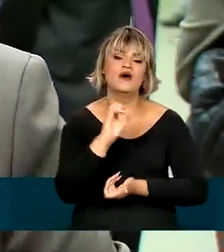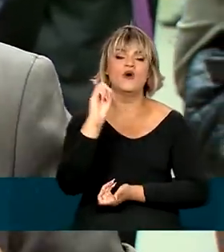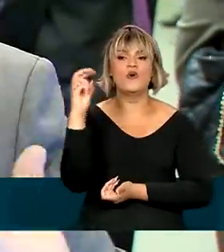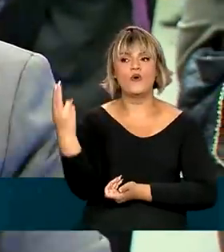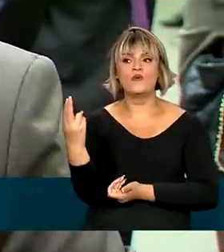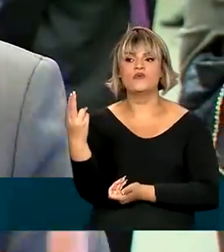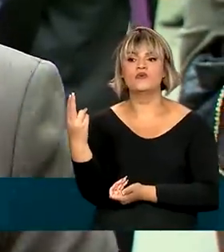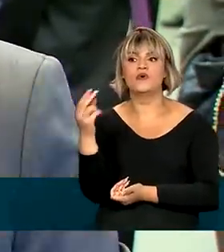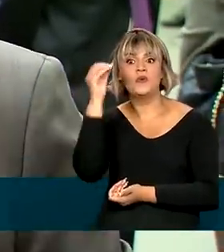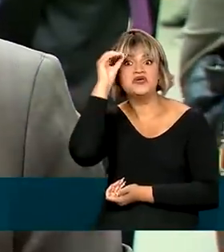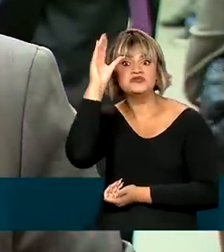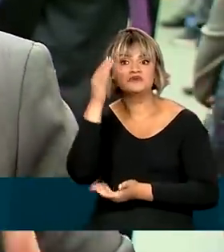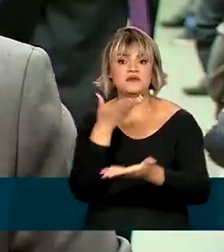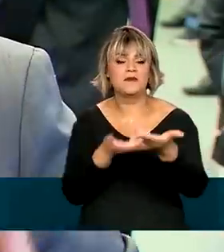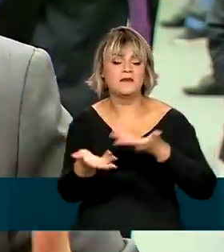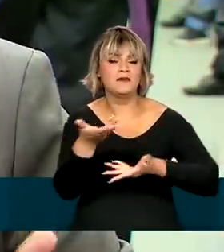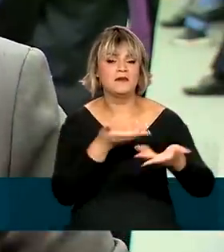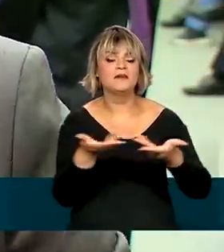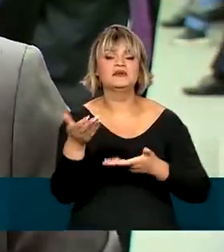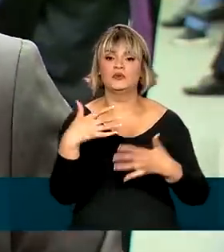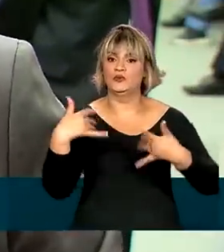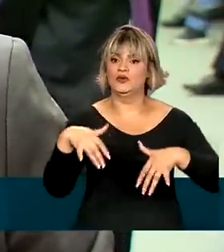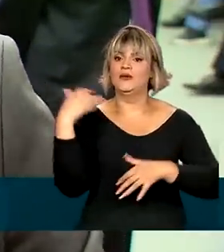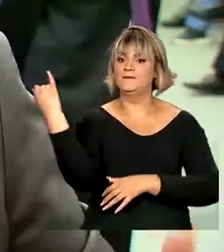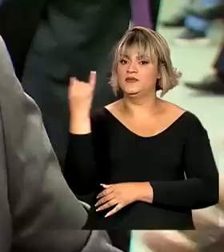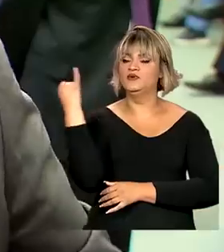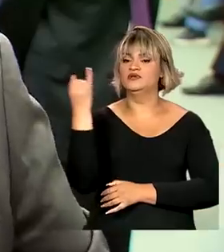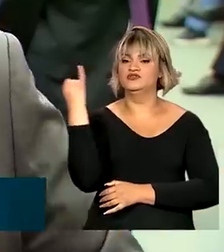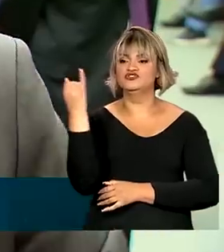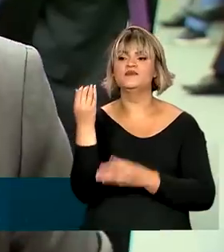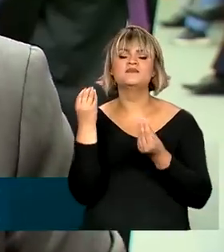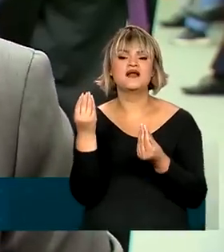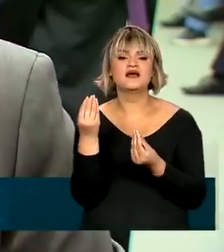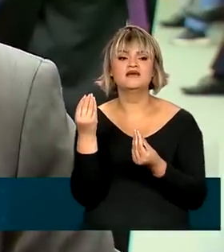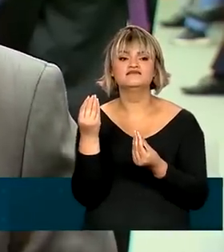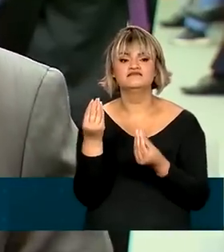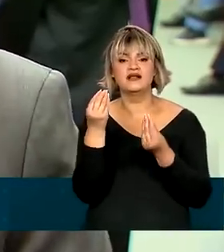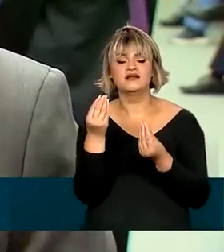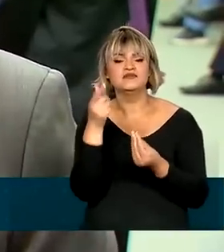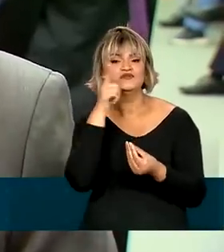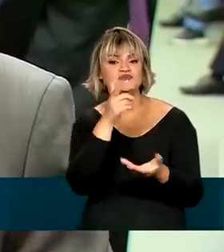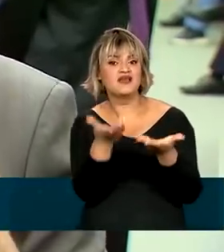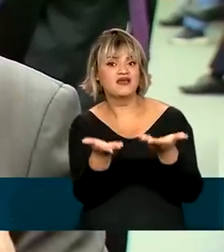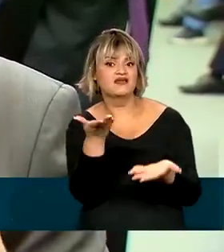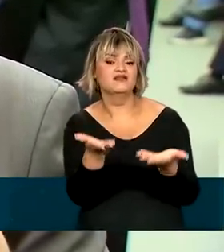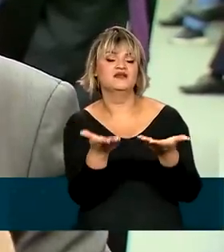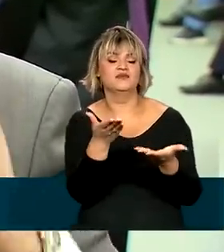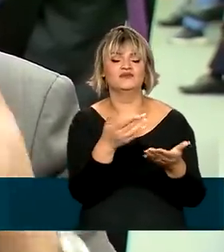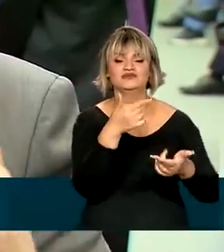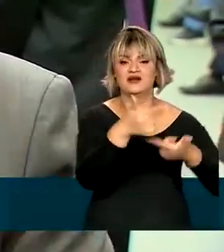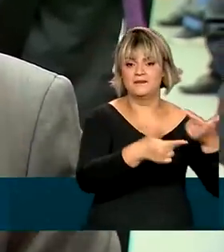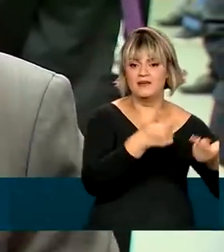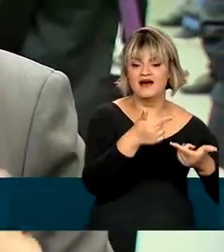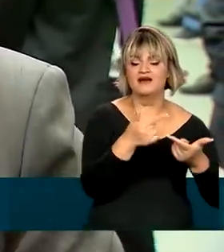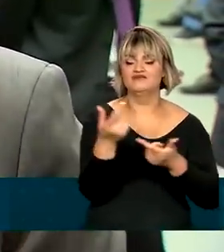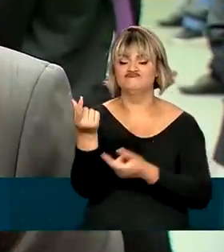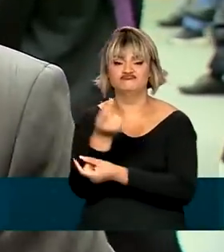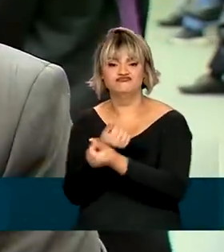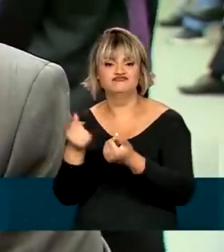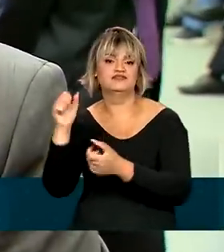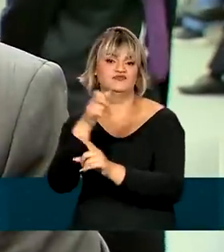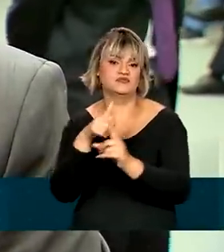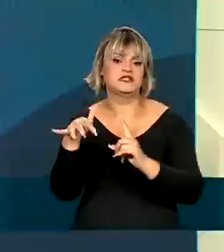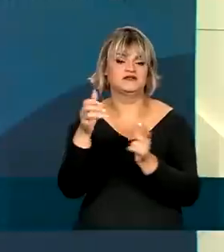conhecimento é extremamente importante para a gente poder manter esse equilíbrio do trabalho e capital na